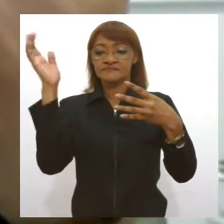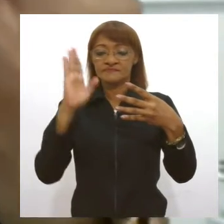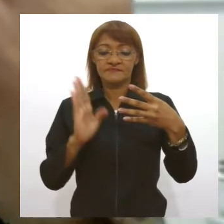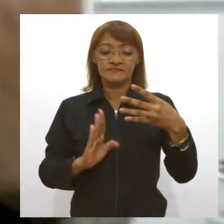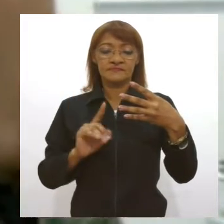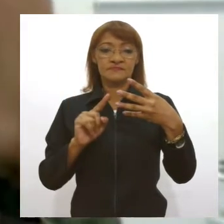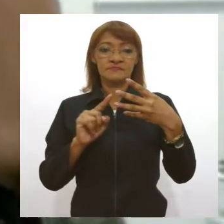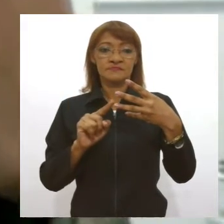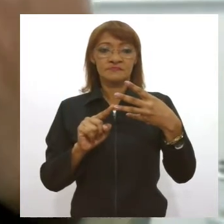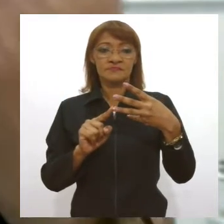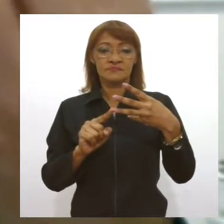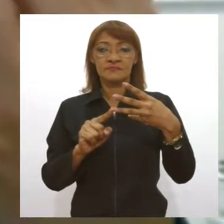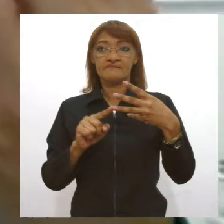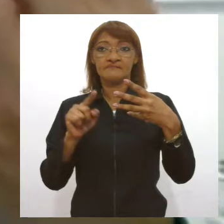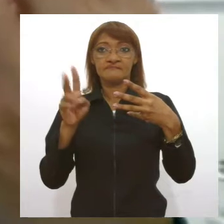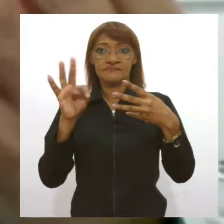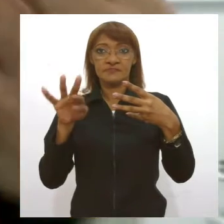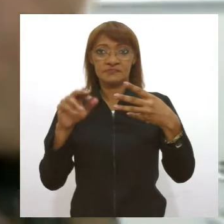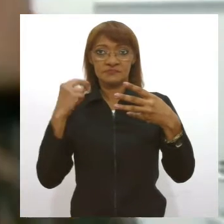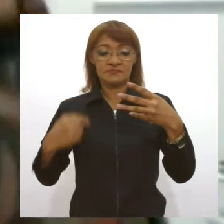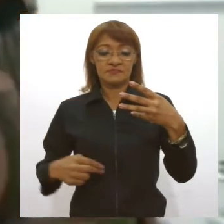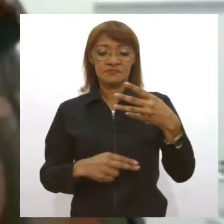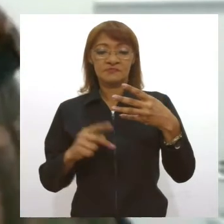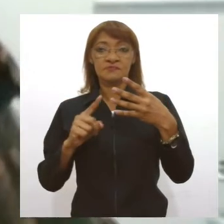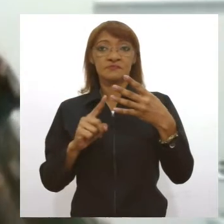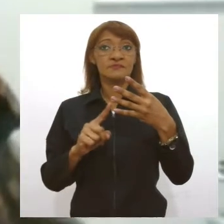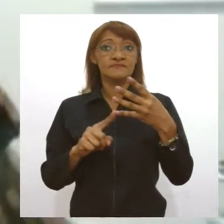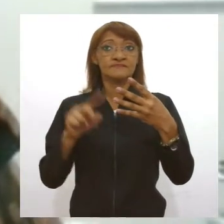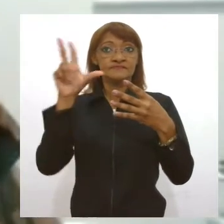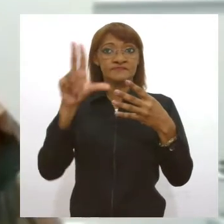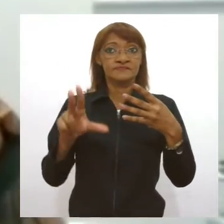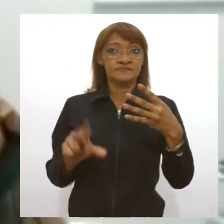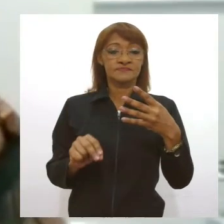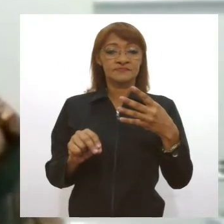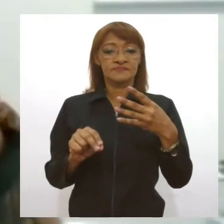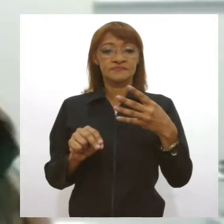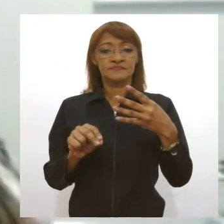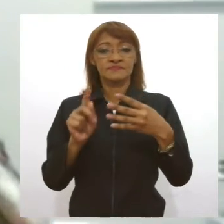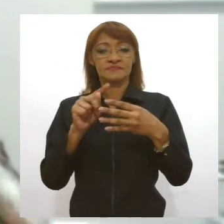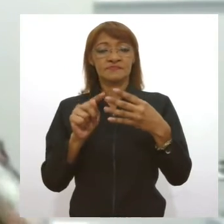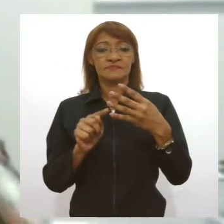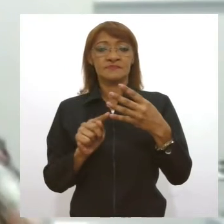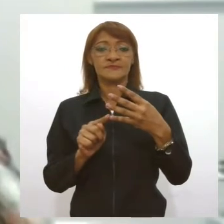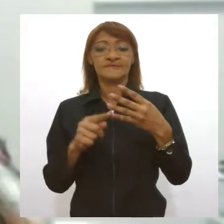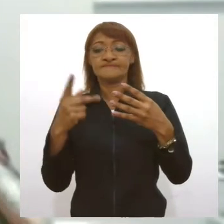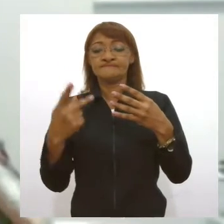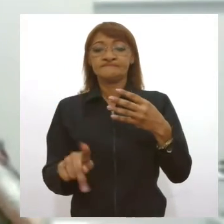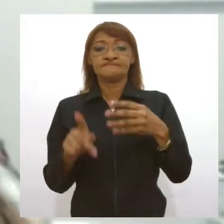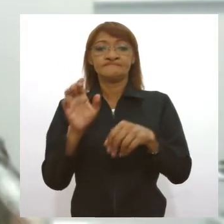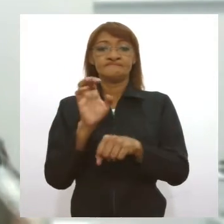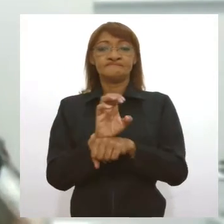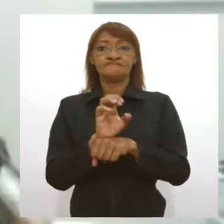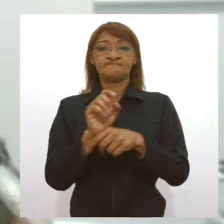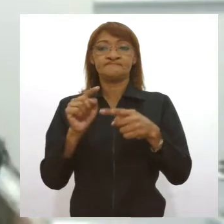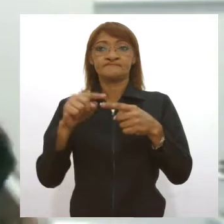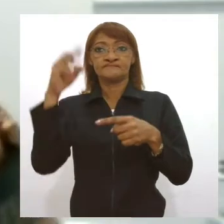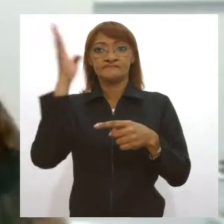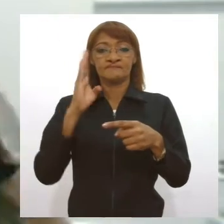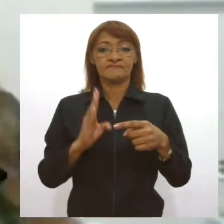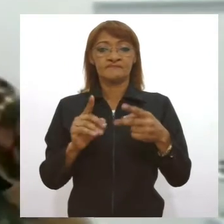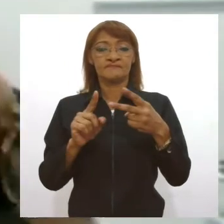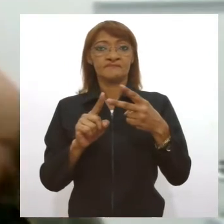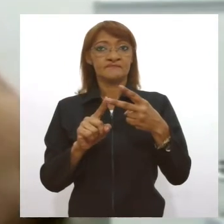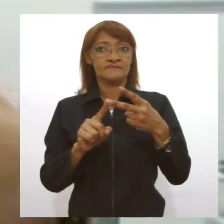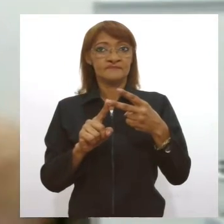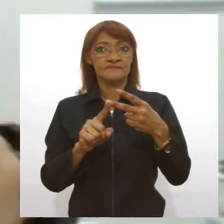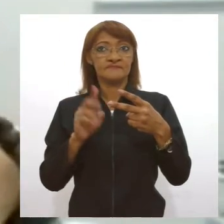a britânica e a sul-africana. Nós conseguimos encontrar aqui dentro do Estado a brasileira e a britânica.